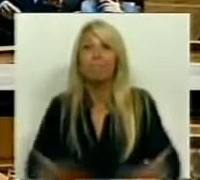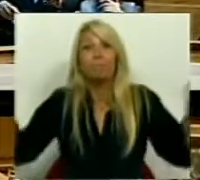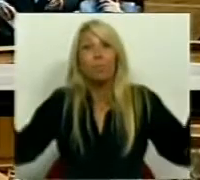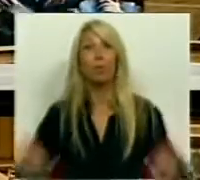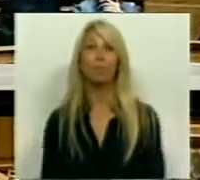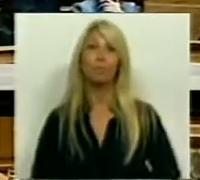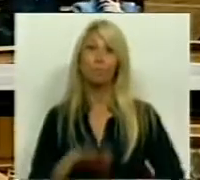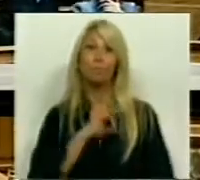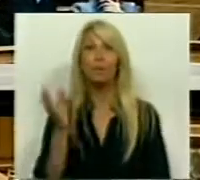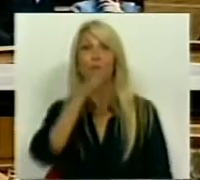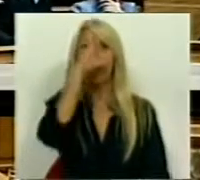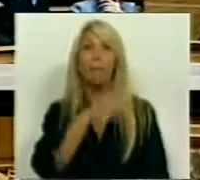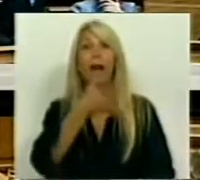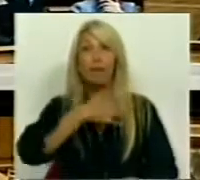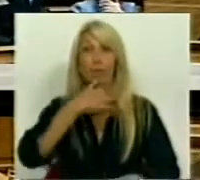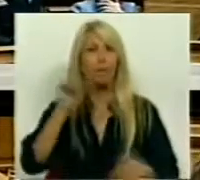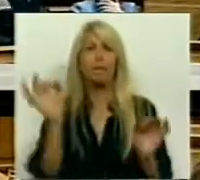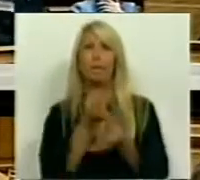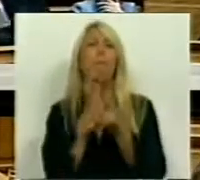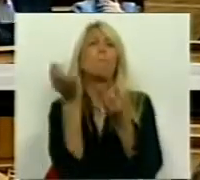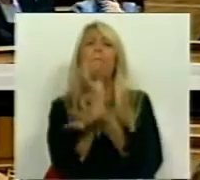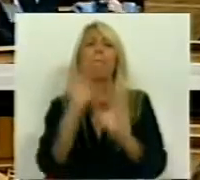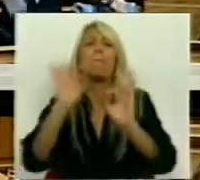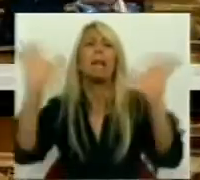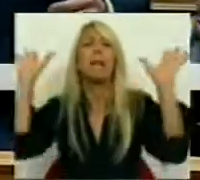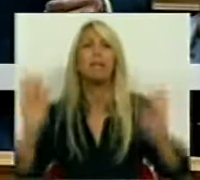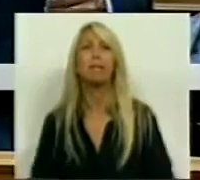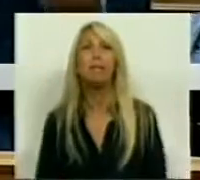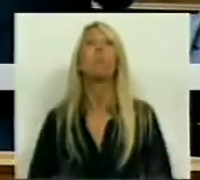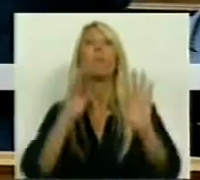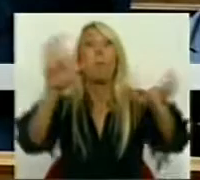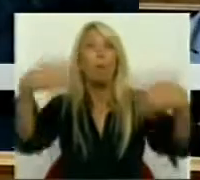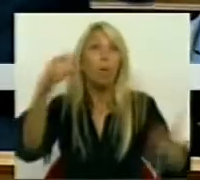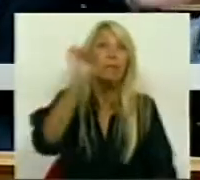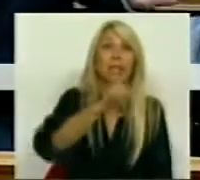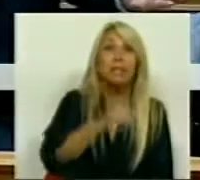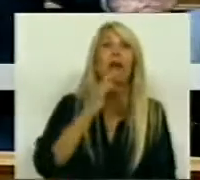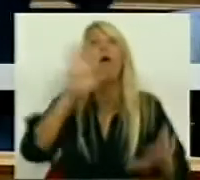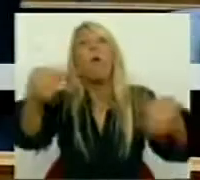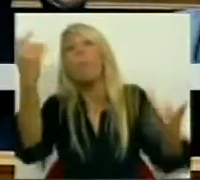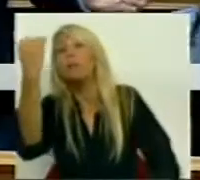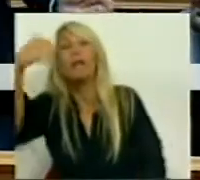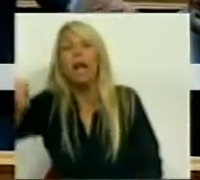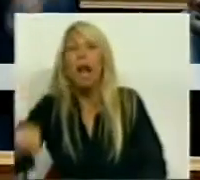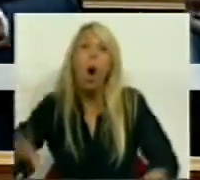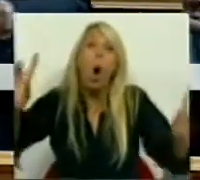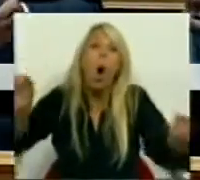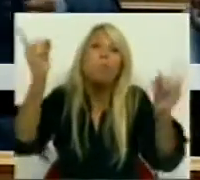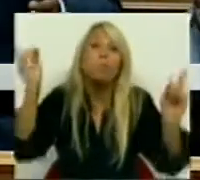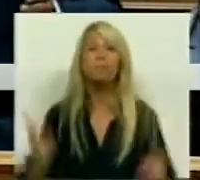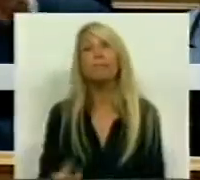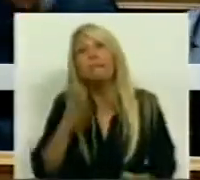Primeiro-Ministro, a explicação foi brilhante. Portanto, enfim, pode ser que sim, pode ser que não. Então, talvez, portanto, ficamos com esta resposta